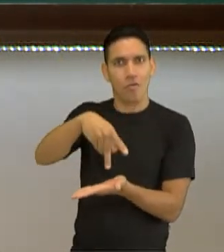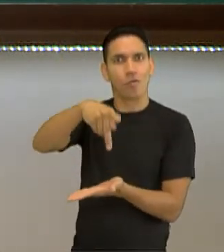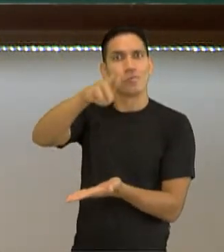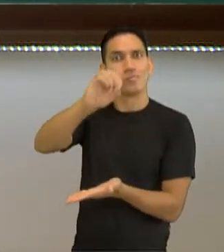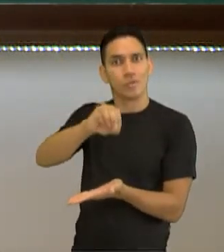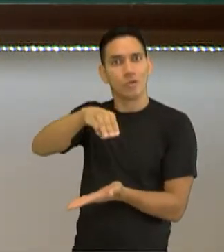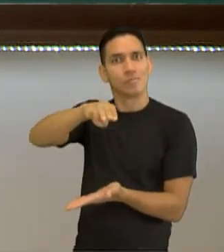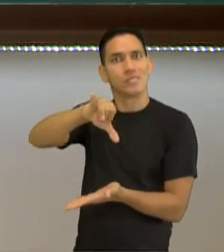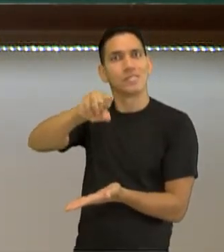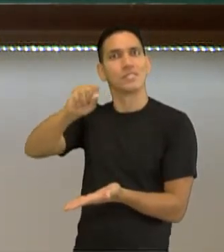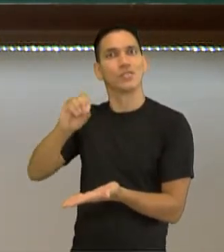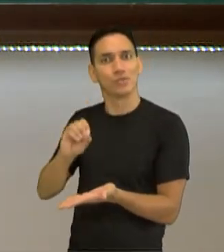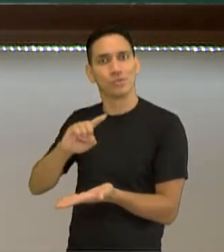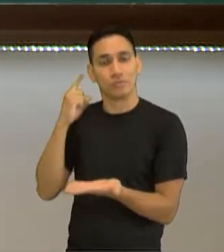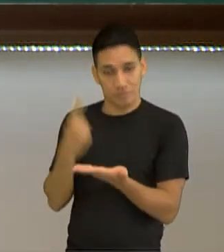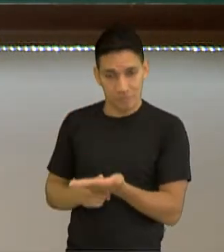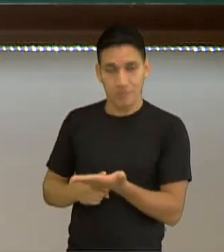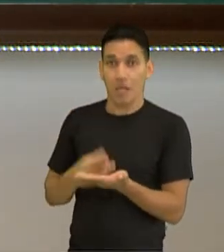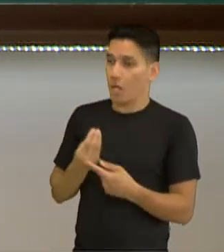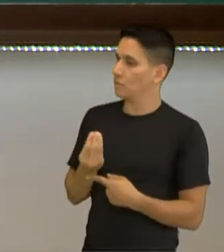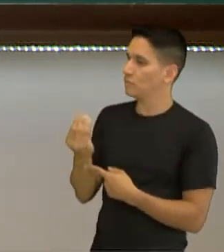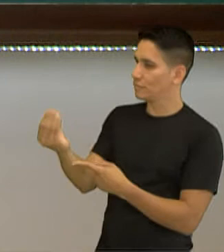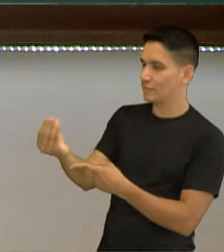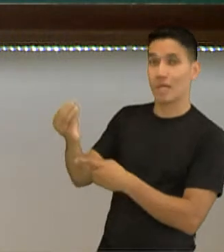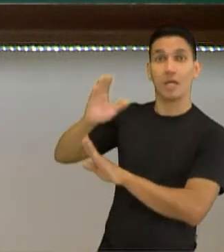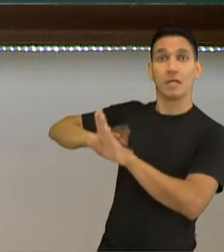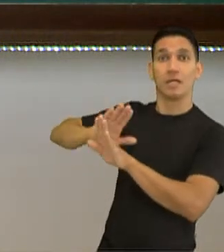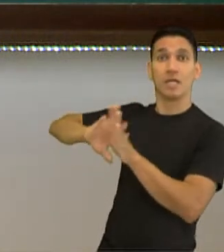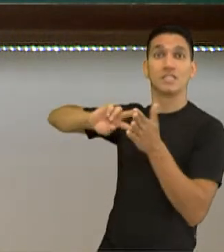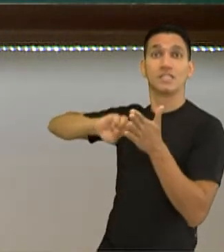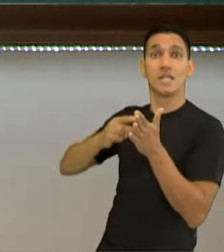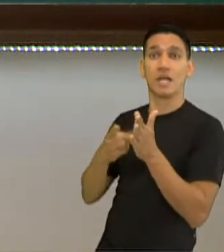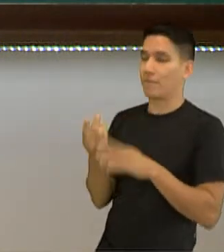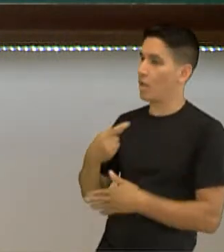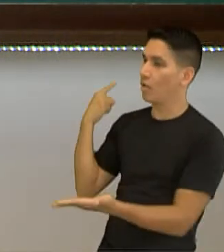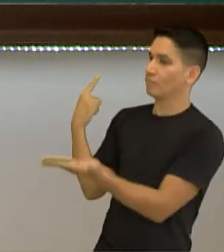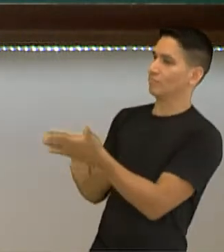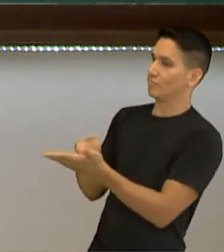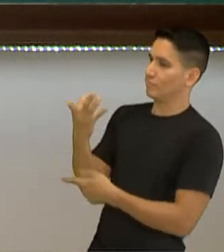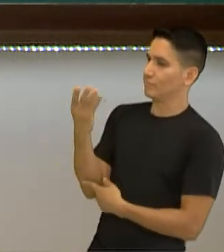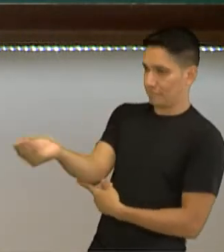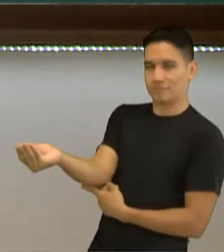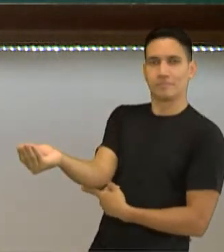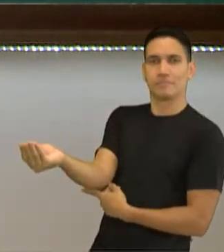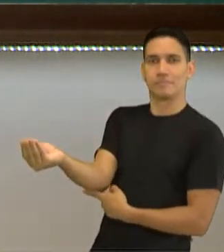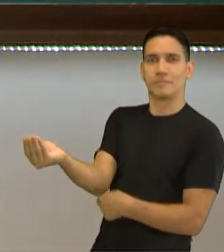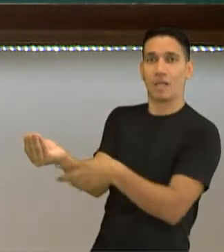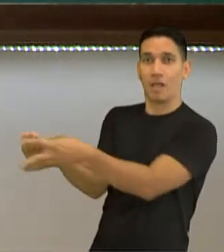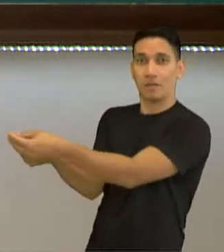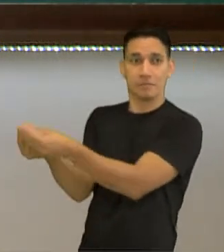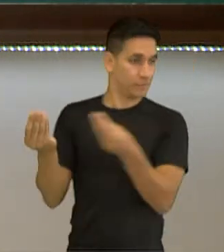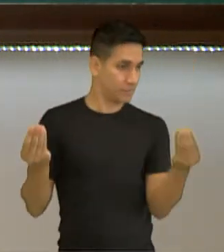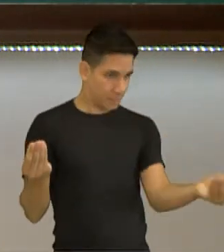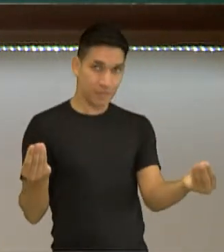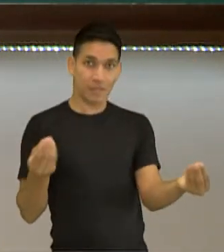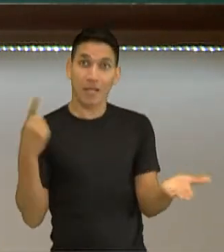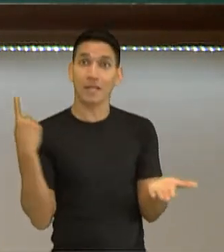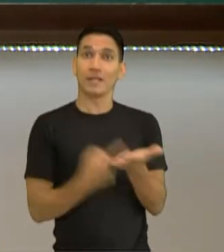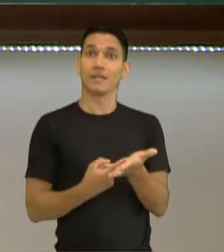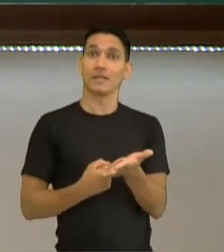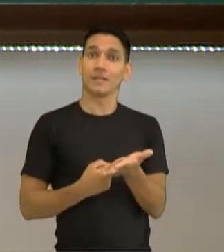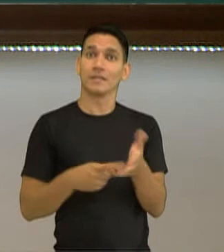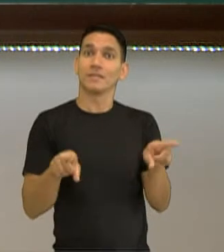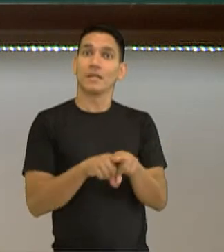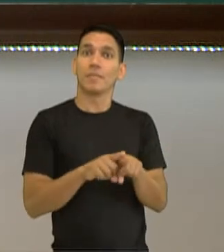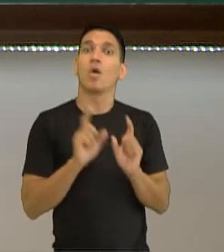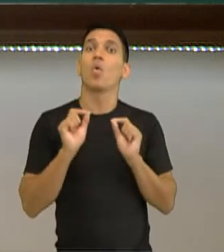pessoa oferece para outra um símbolo de compromisso com aquela pessoa. Um símbolo de que